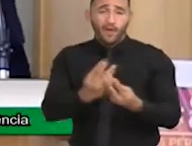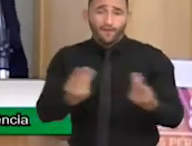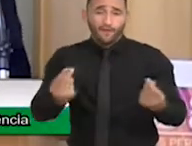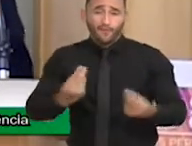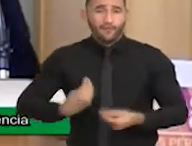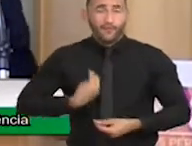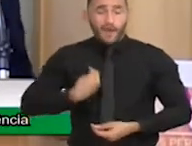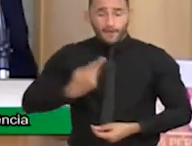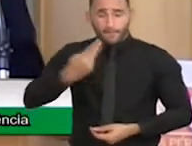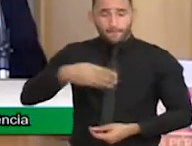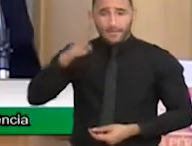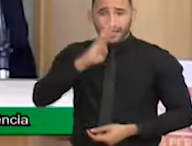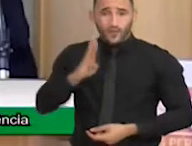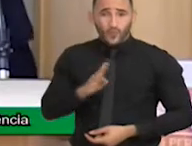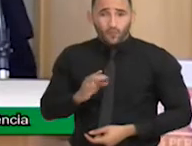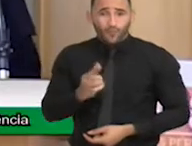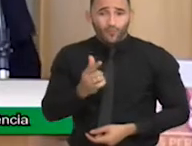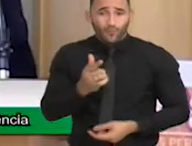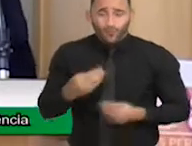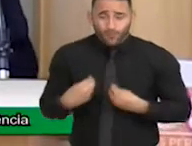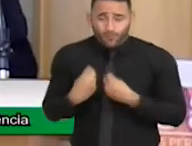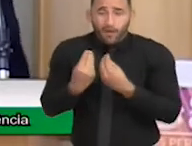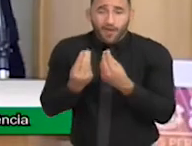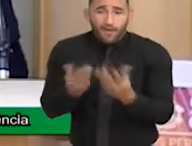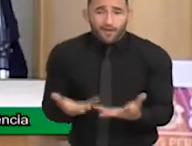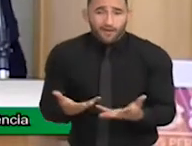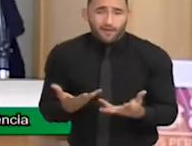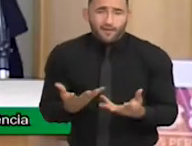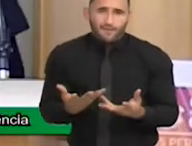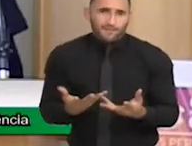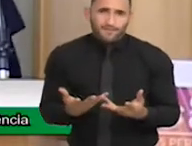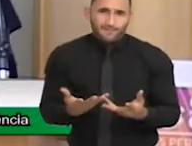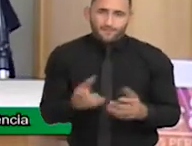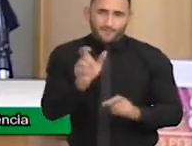não oferece isso para essas pessoas.